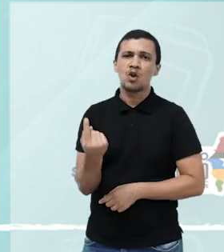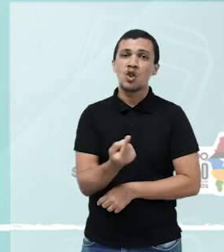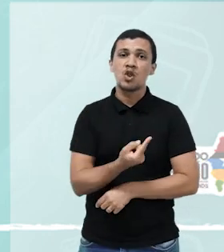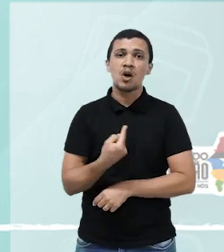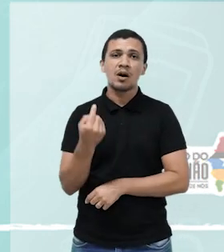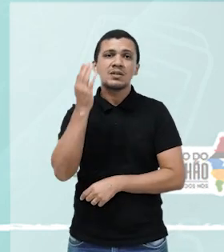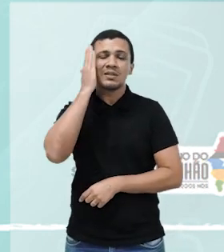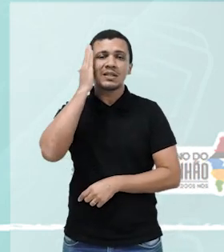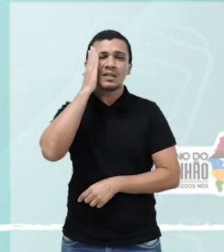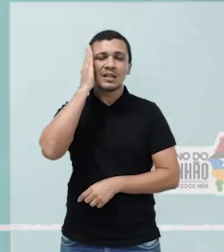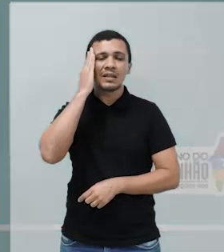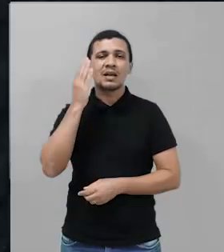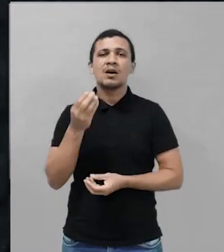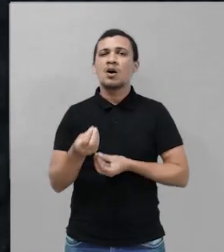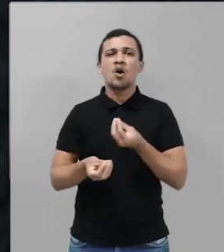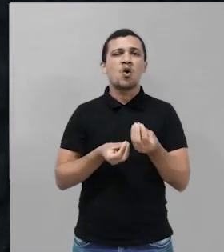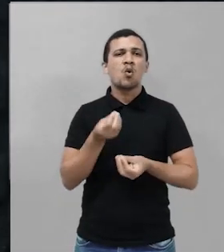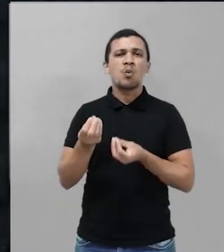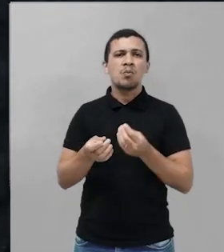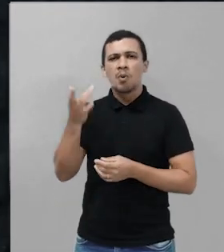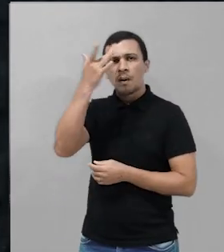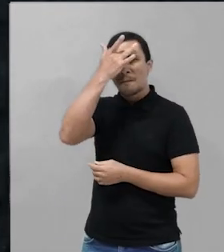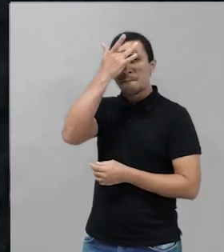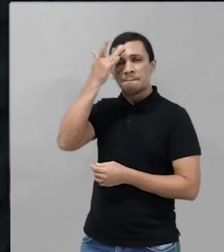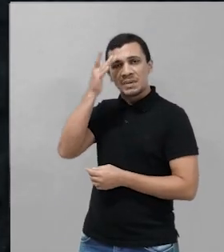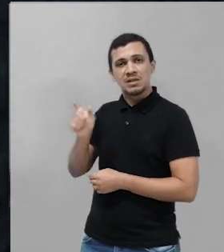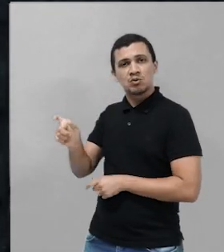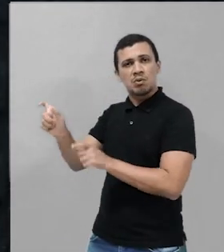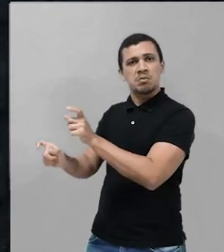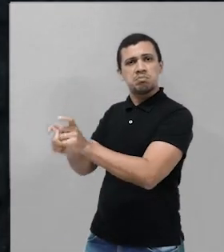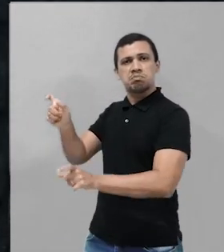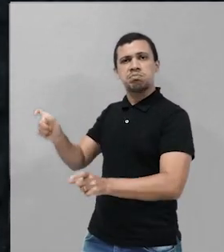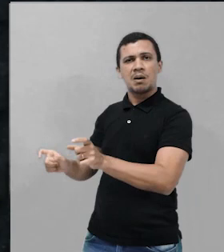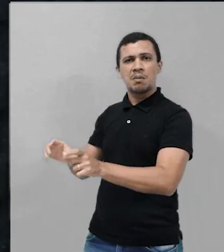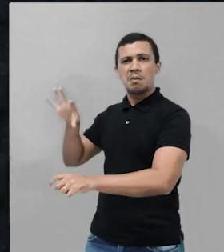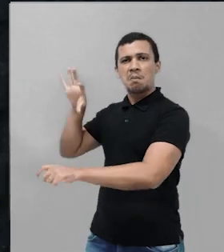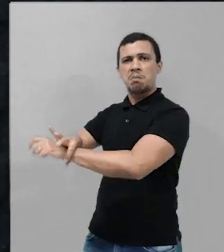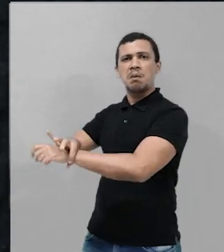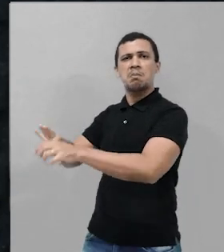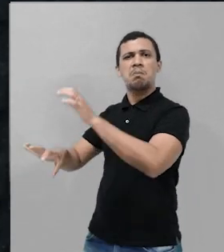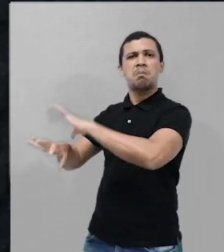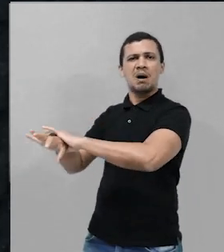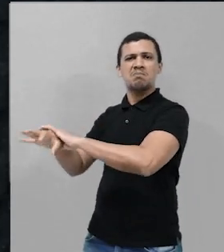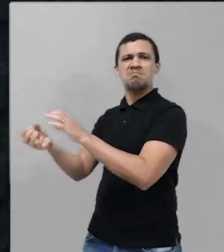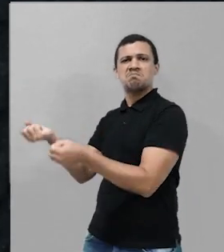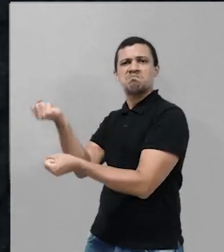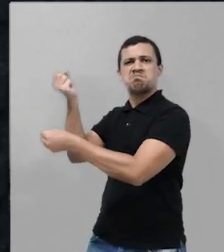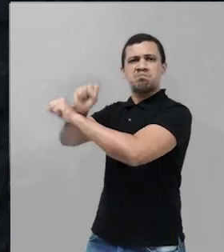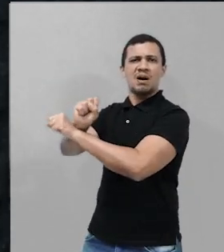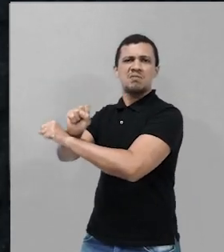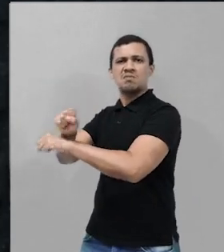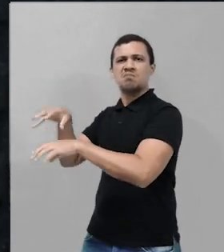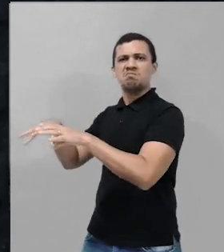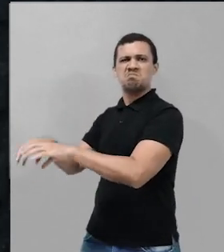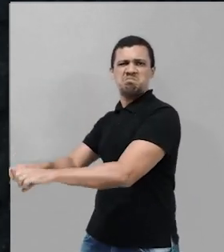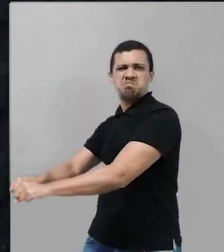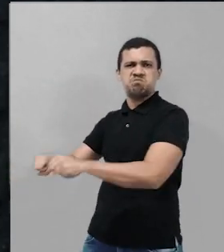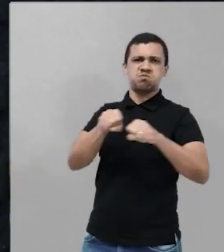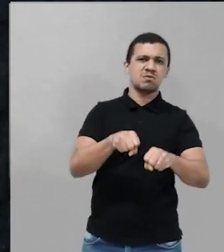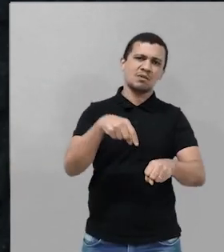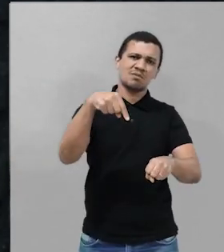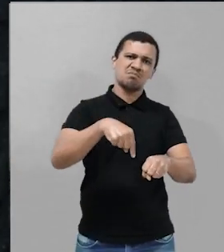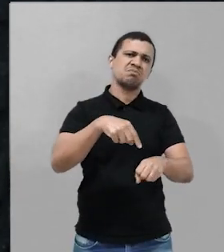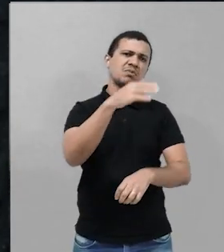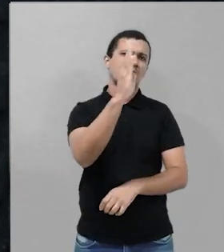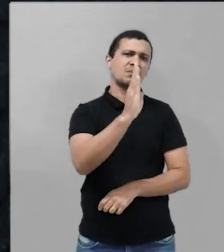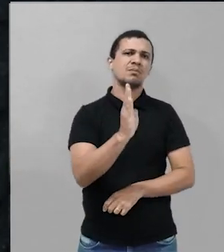tráfico de pessoas que foram pessoas, entendam isso, que foram escravizadas e foram arrancadas do seu país